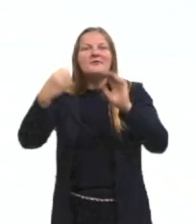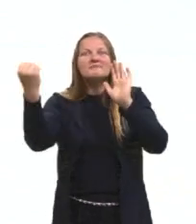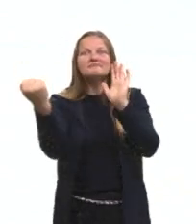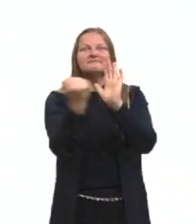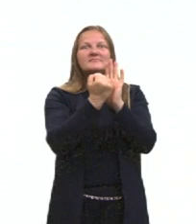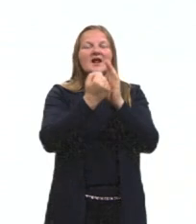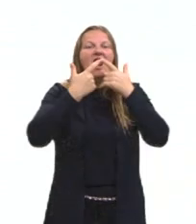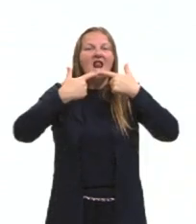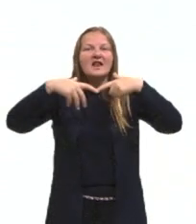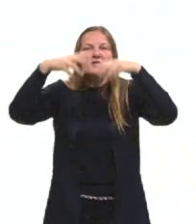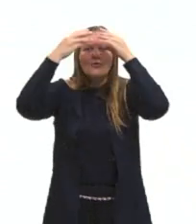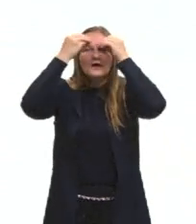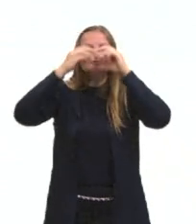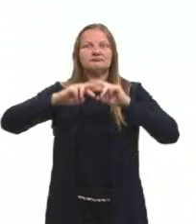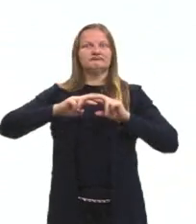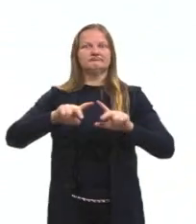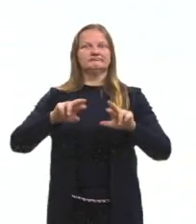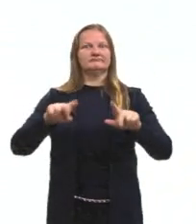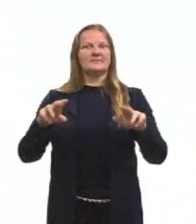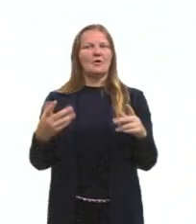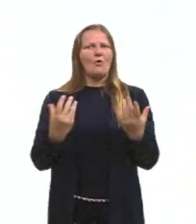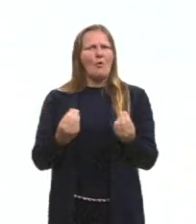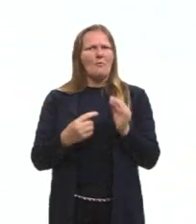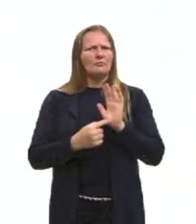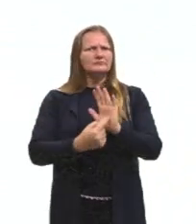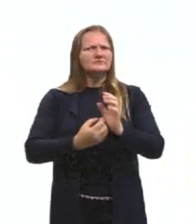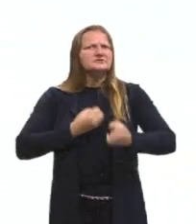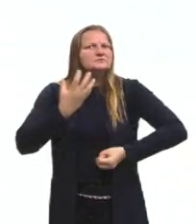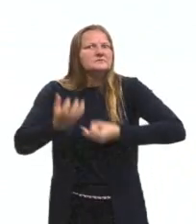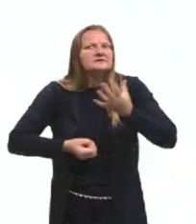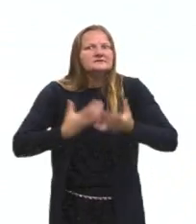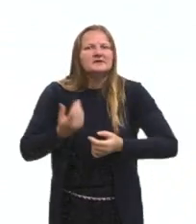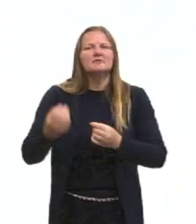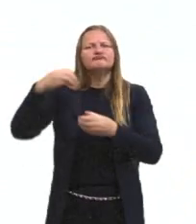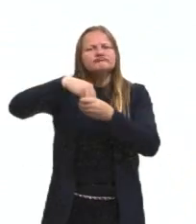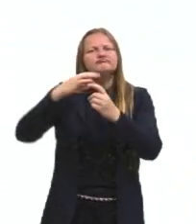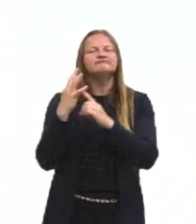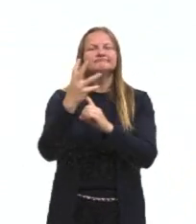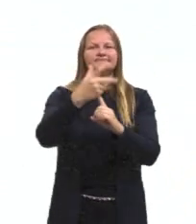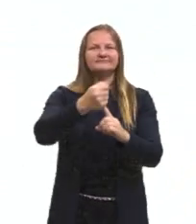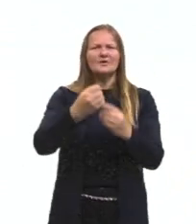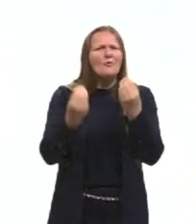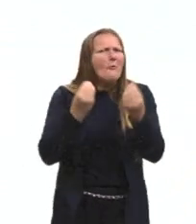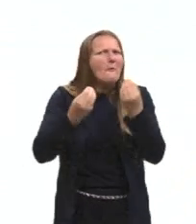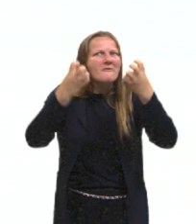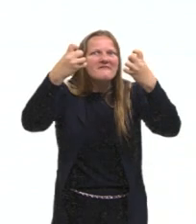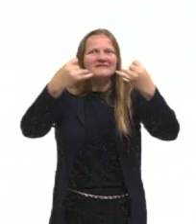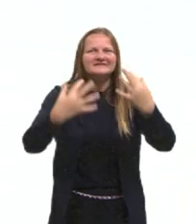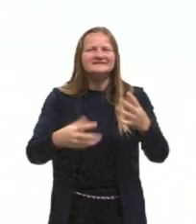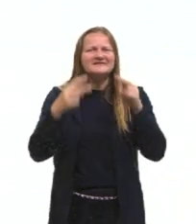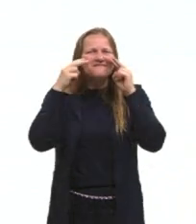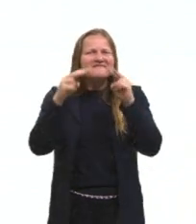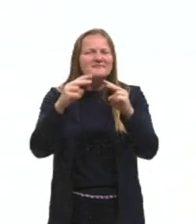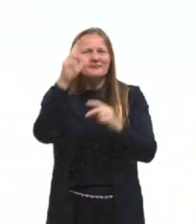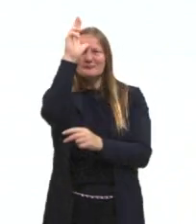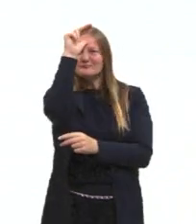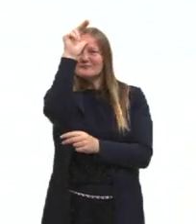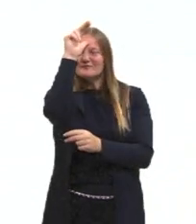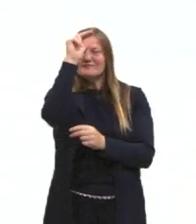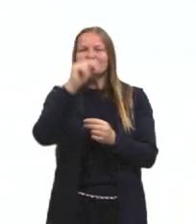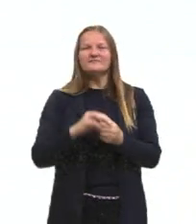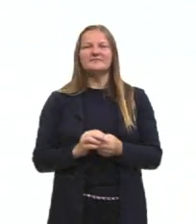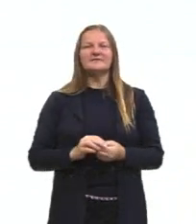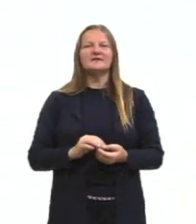linguagens, por outras formas de se expressar na arte. Quer dizer, nós vimos no movimento dadaísta o